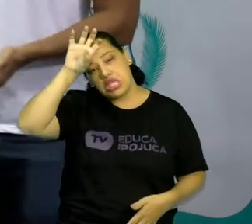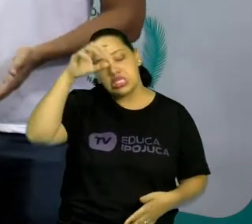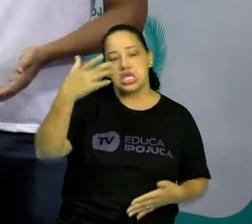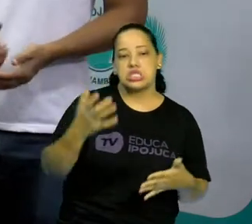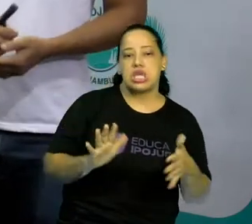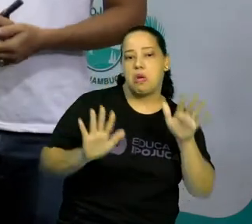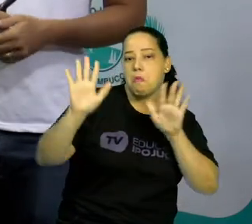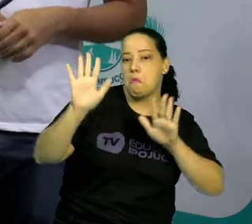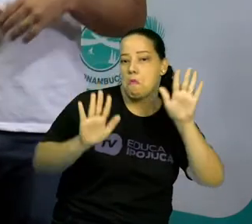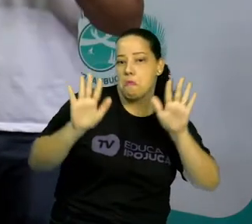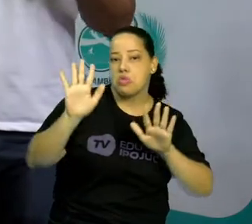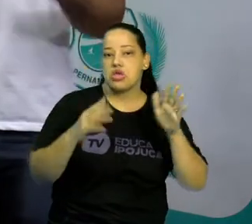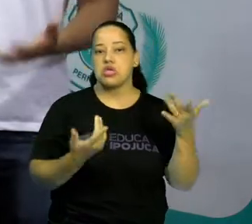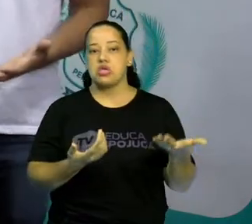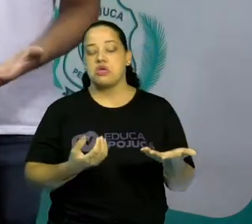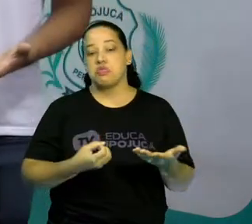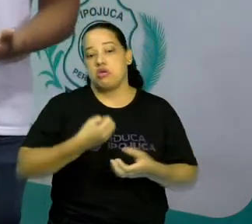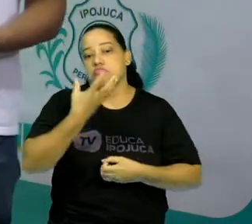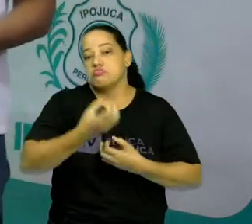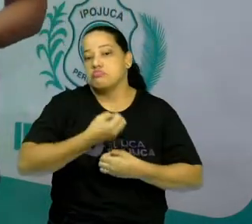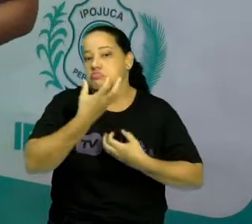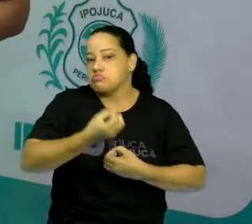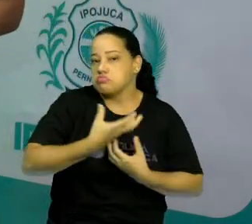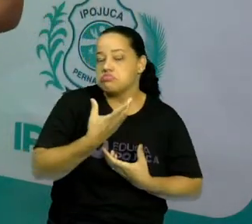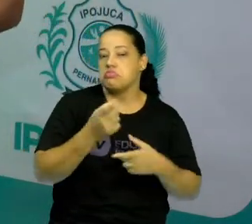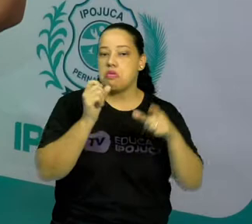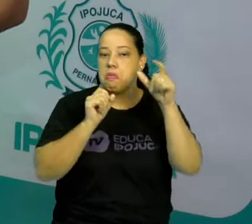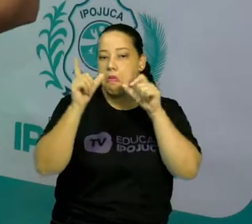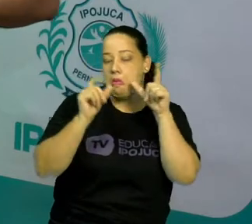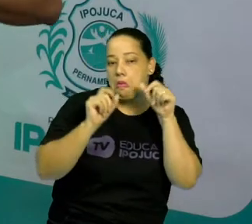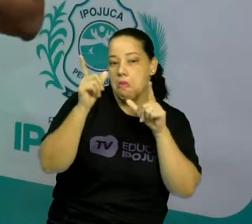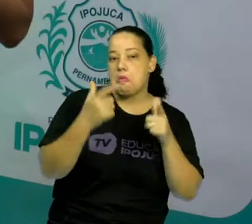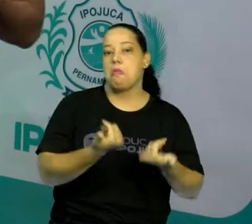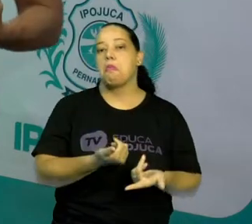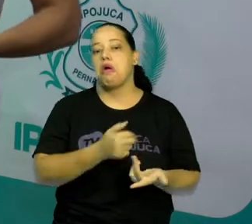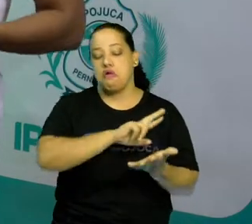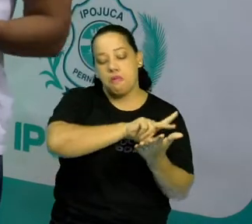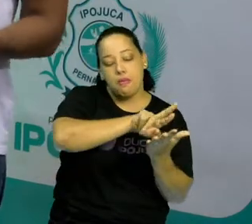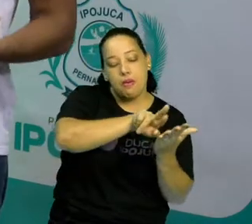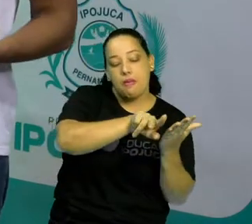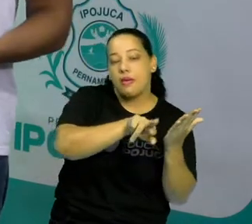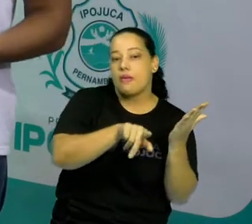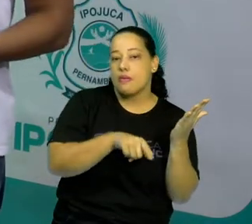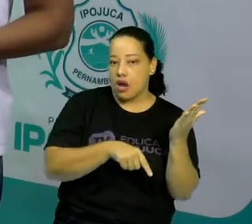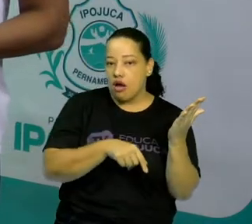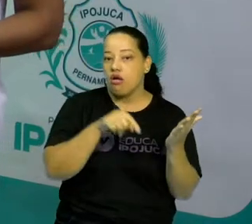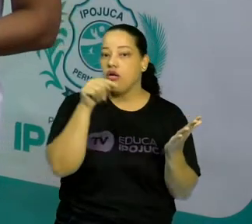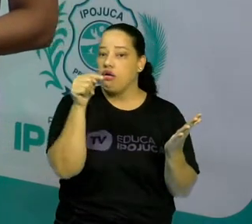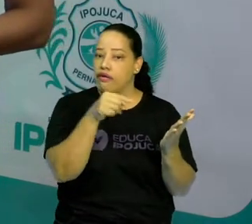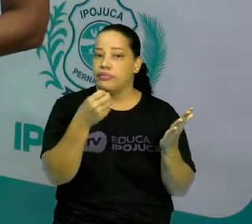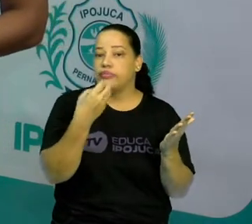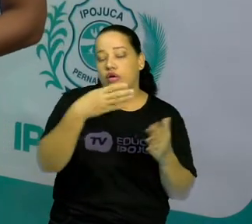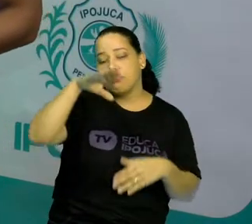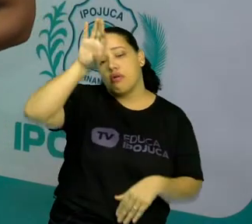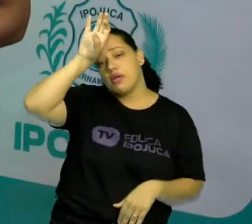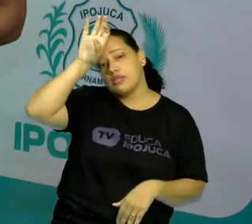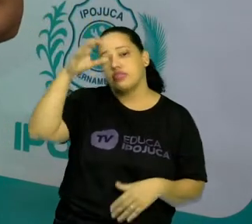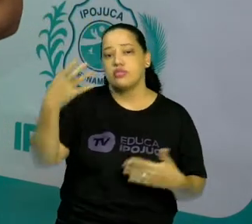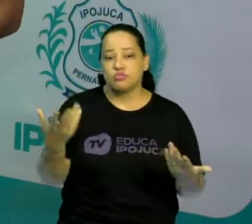algumas atividades expressivas e o roleplay game, que são justamente atividades de dramatização.